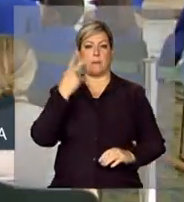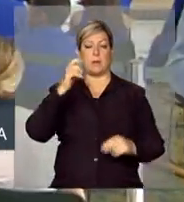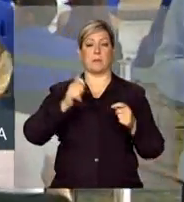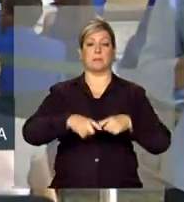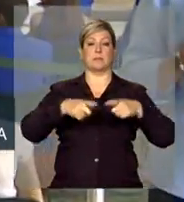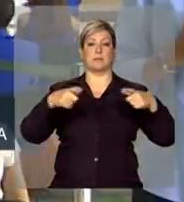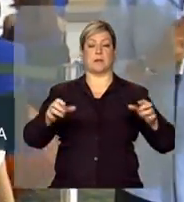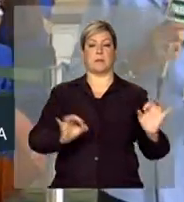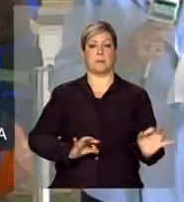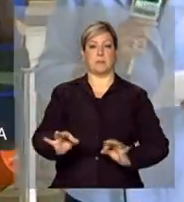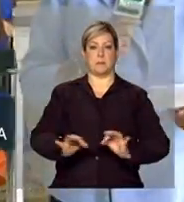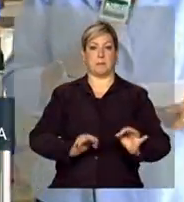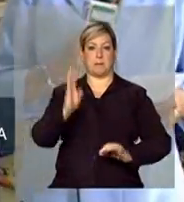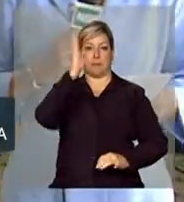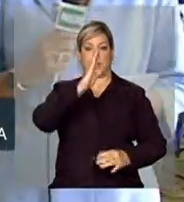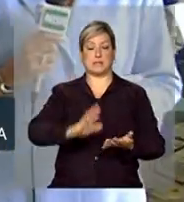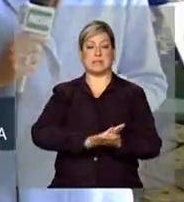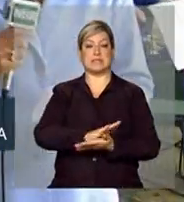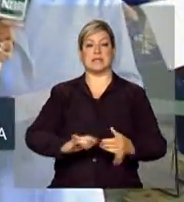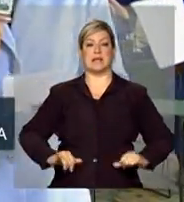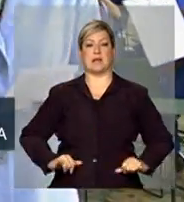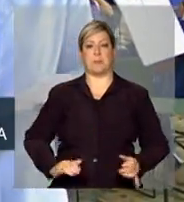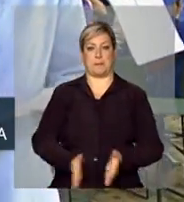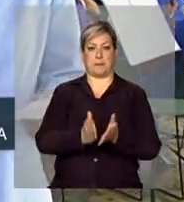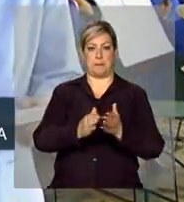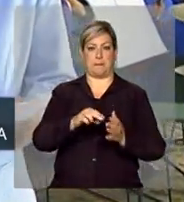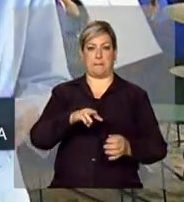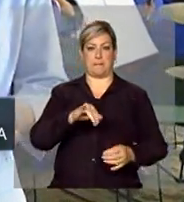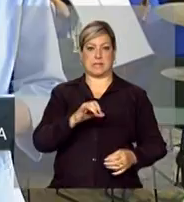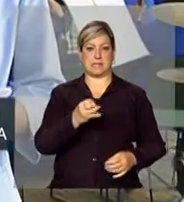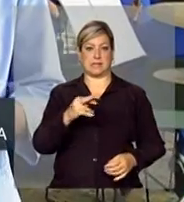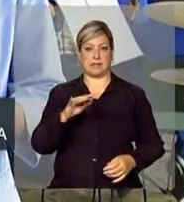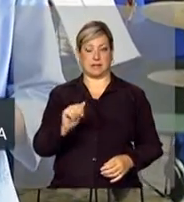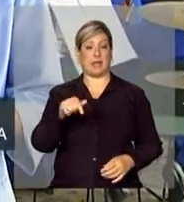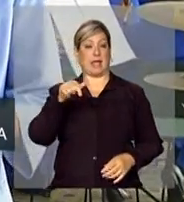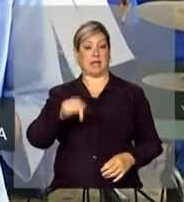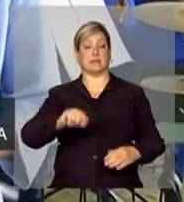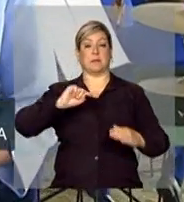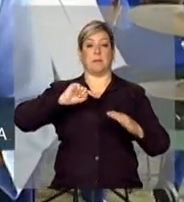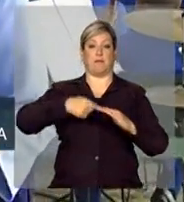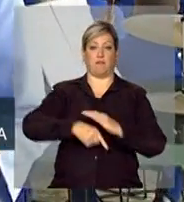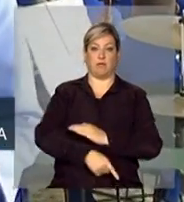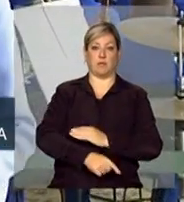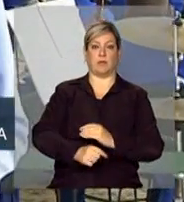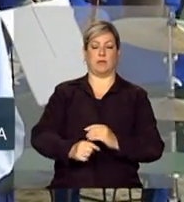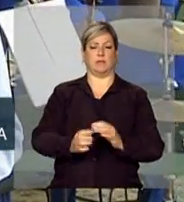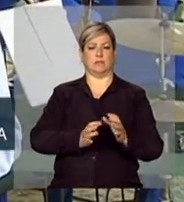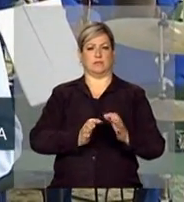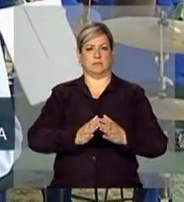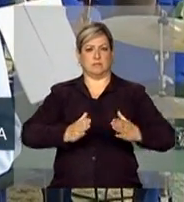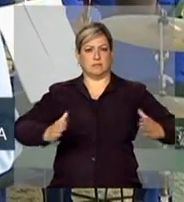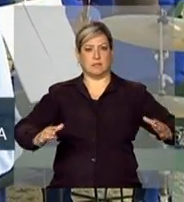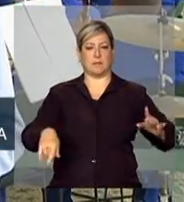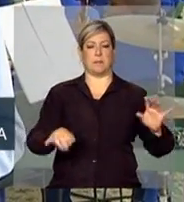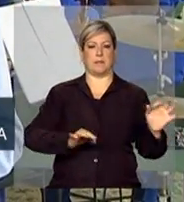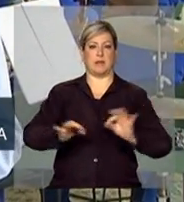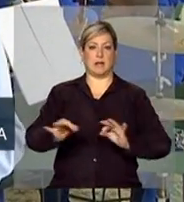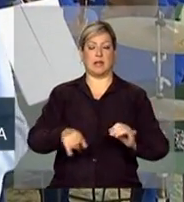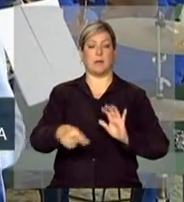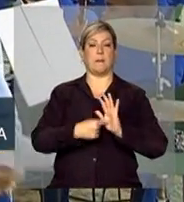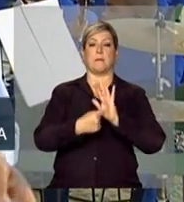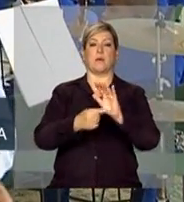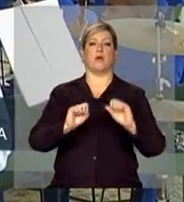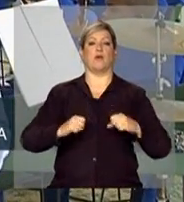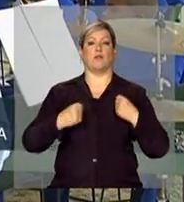o Plano Brasil Sem Miséria. A intensificação do plano representa o esforço do governo federal